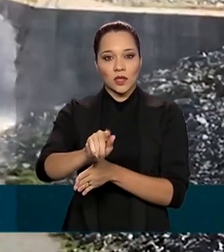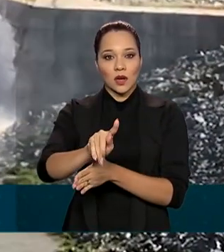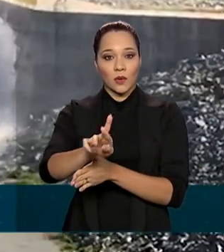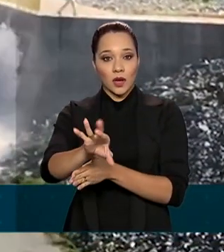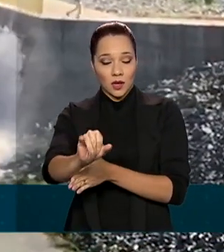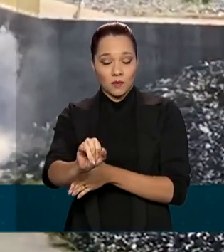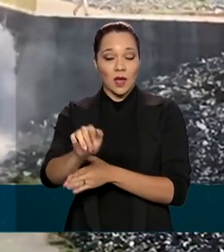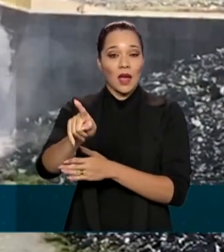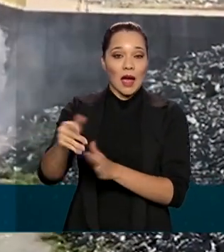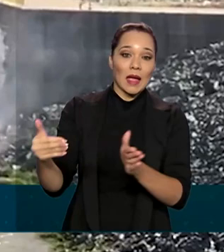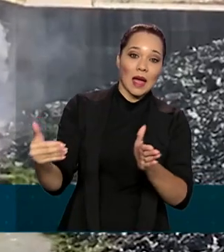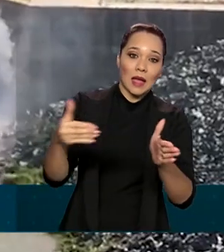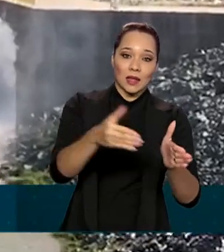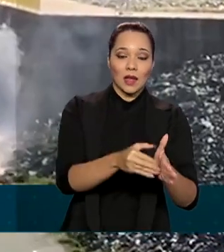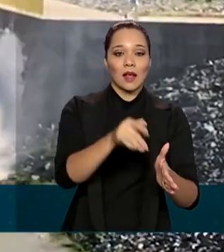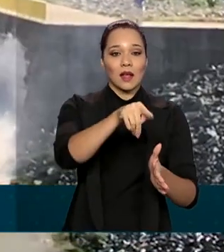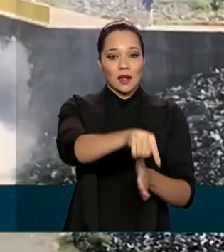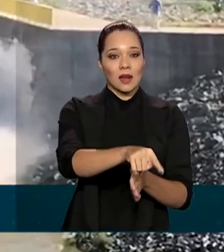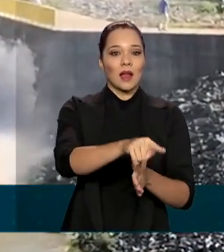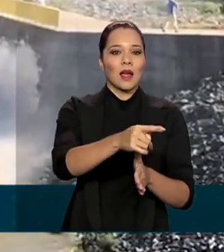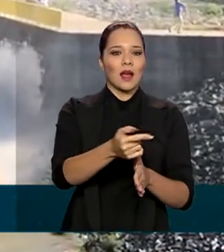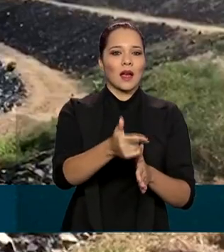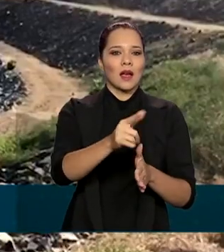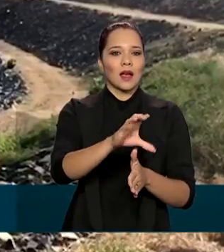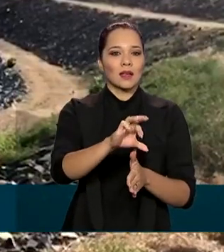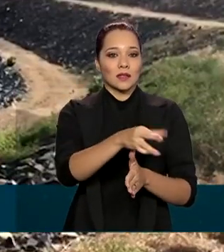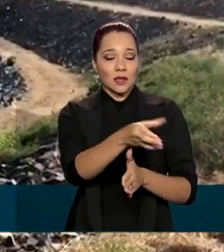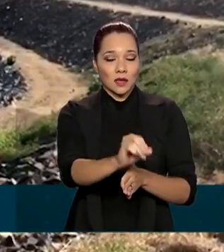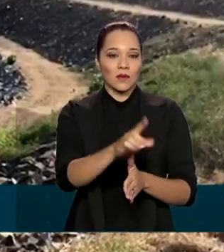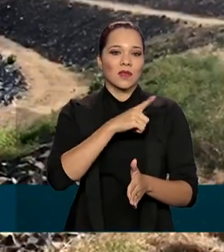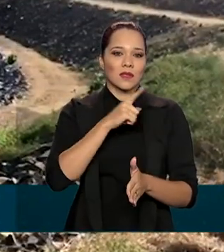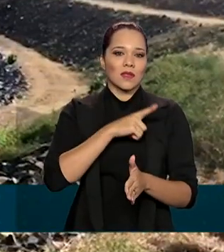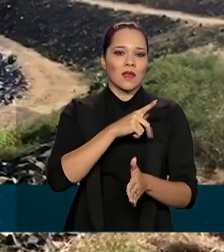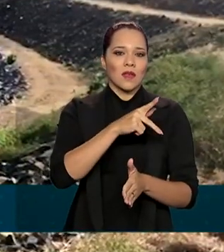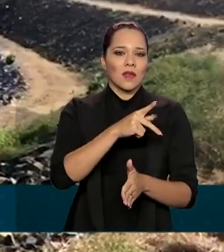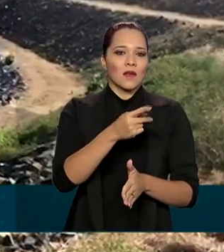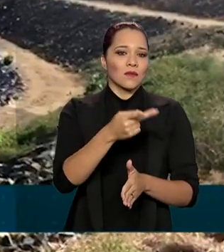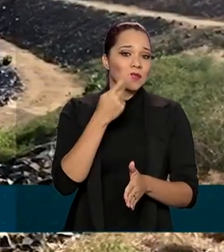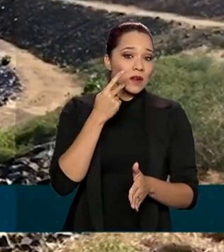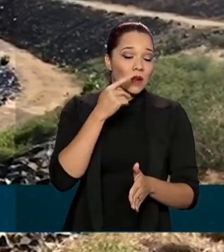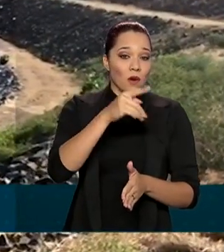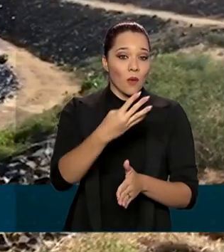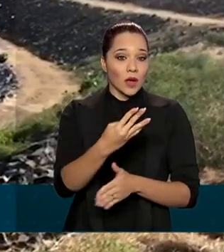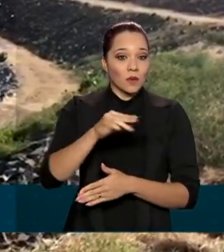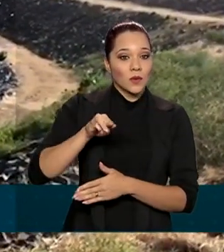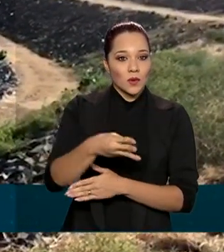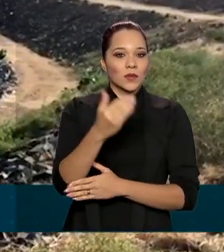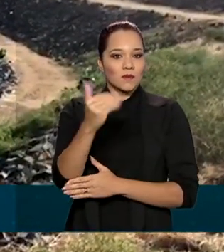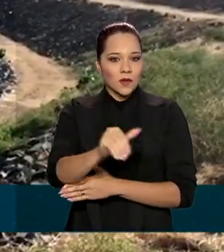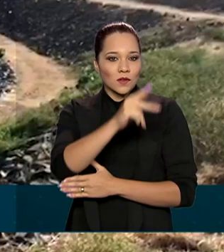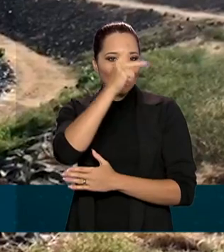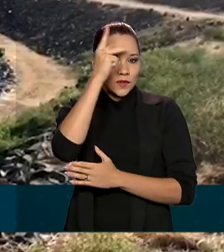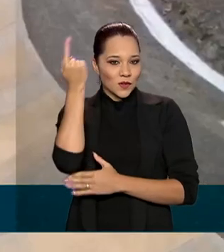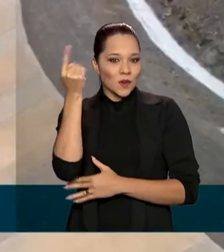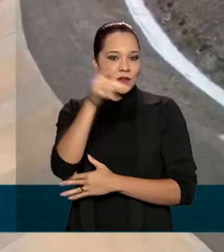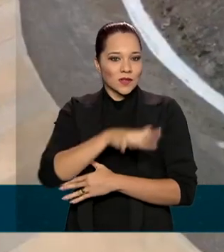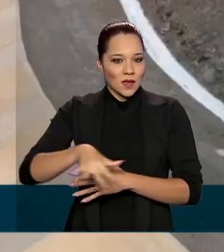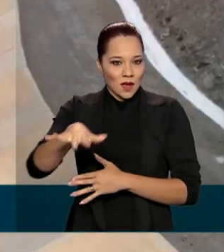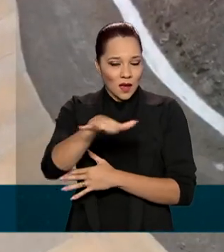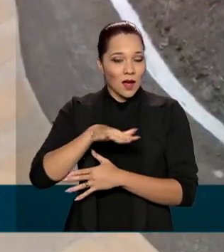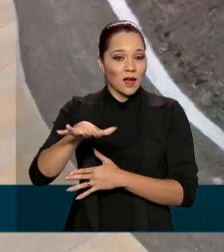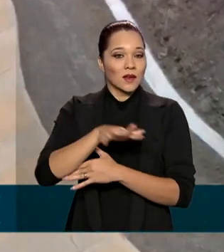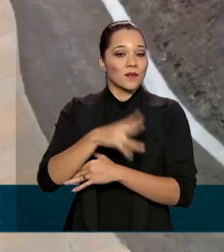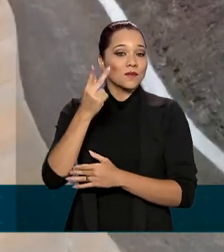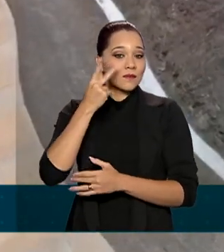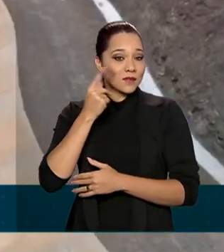a água segue até o açude Castanhão, que abastece Fortaleza. 4 milhões e meio de moradores da região metropolitana da capital